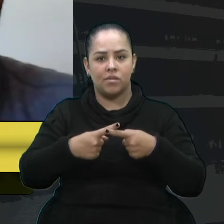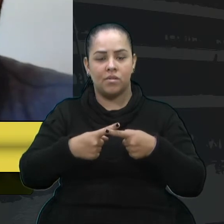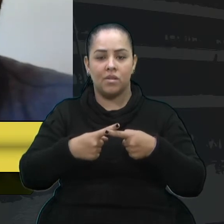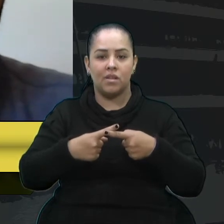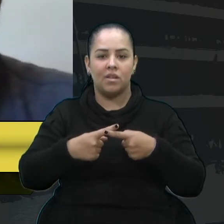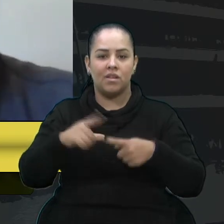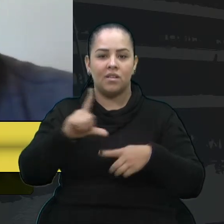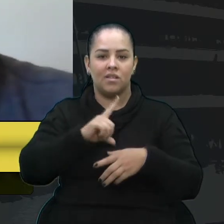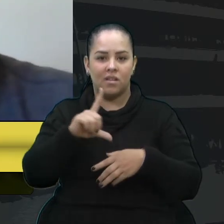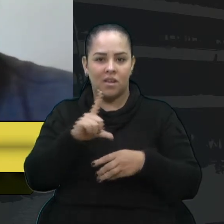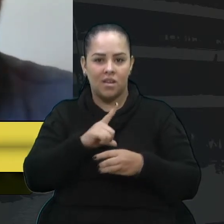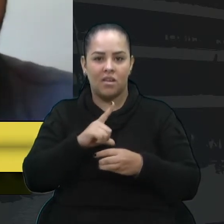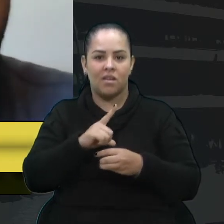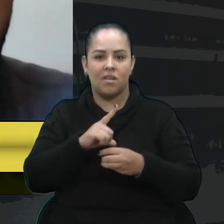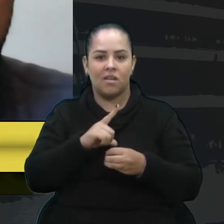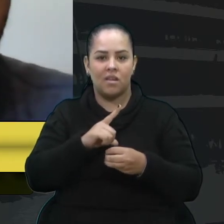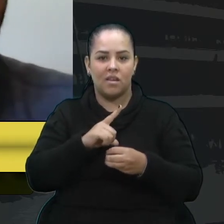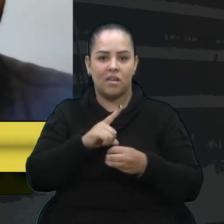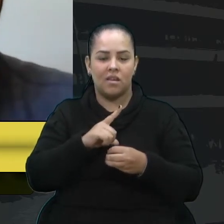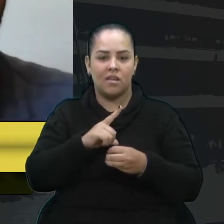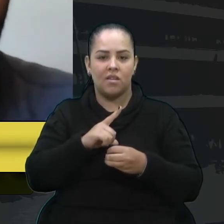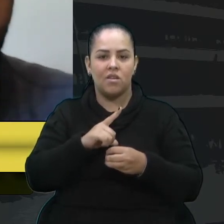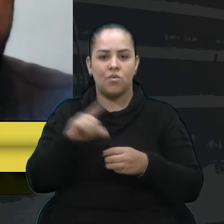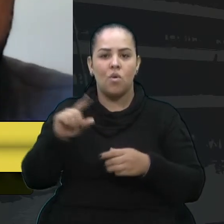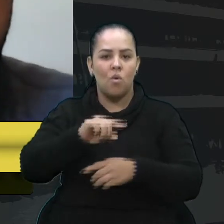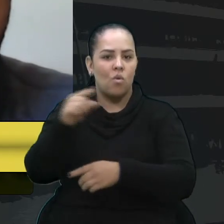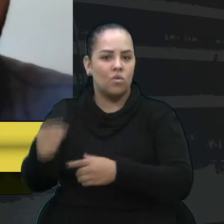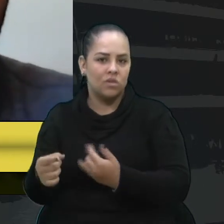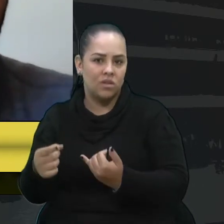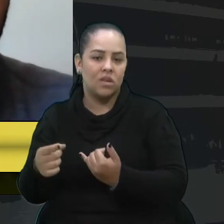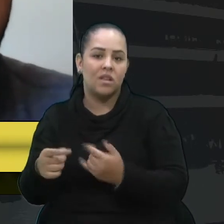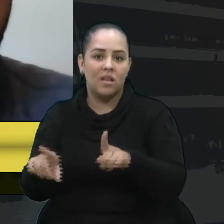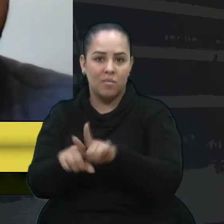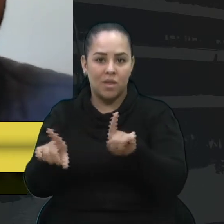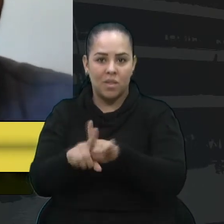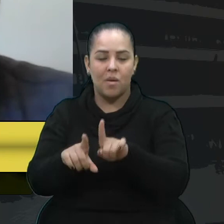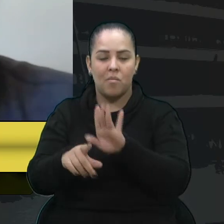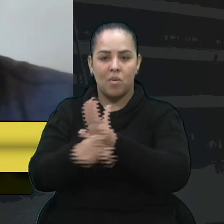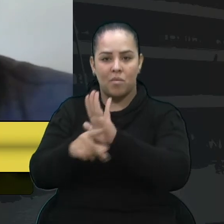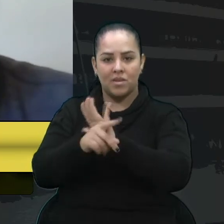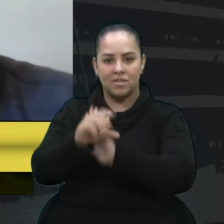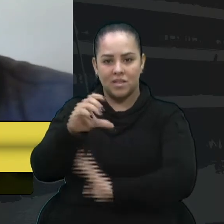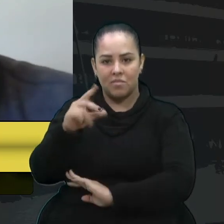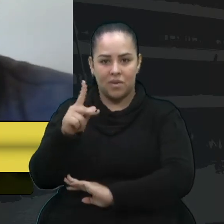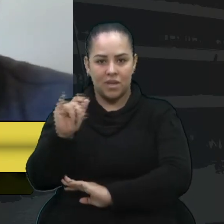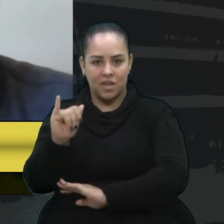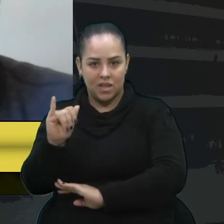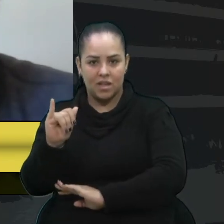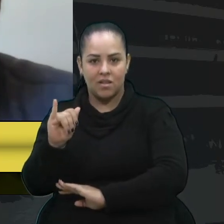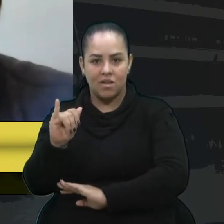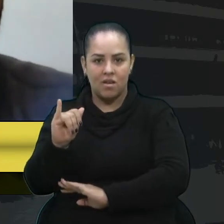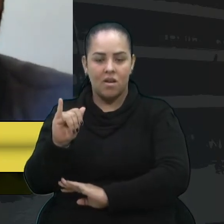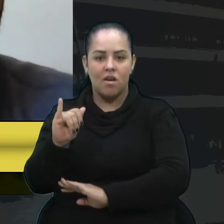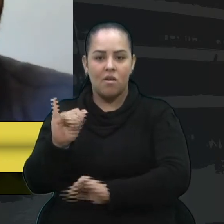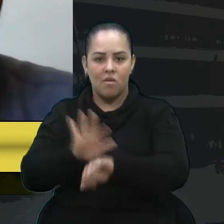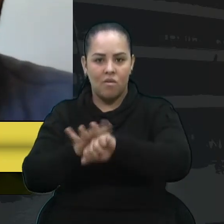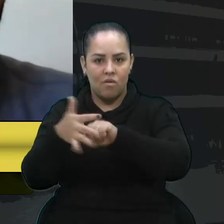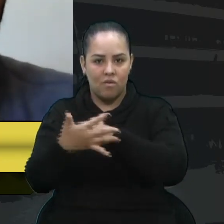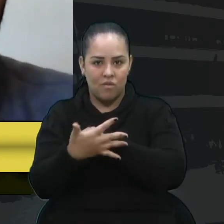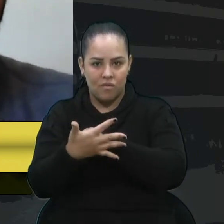de tantas informações e da própria CPI da Covid, né? A gente percebe que o governo federal